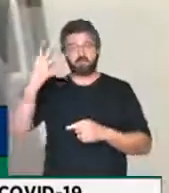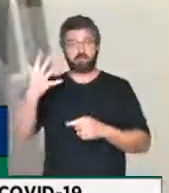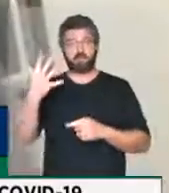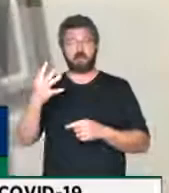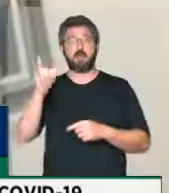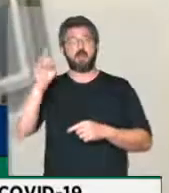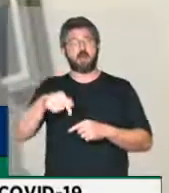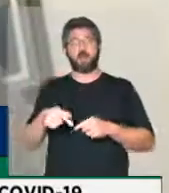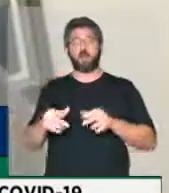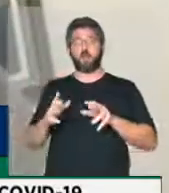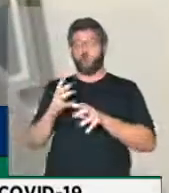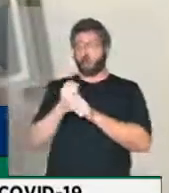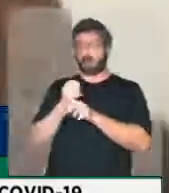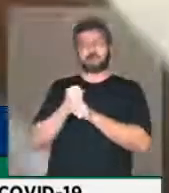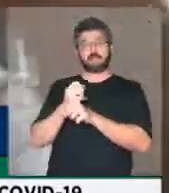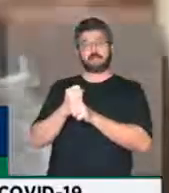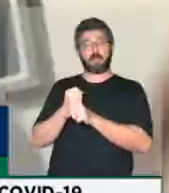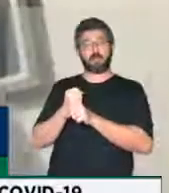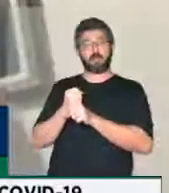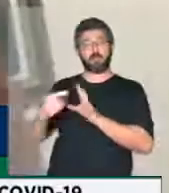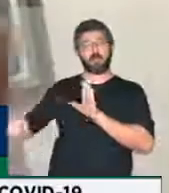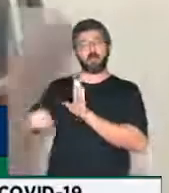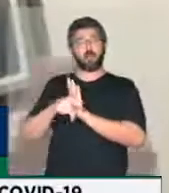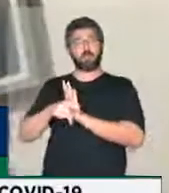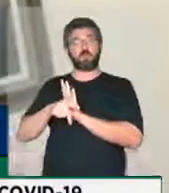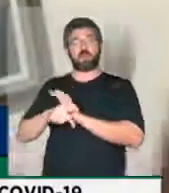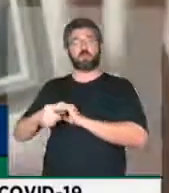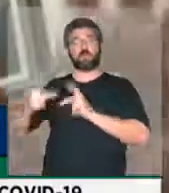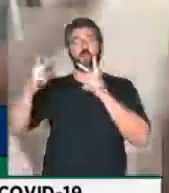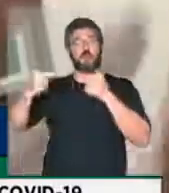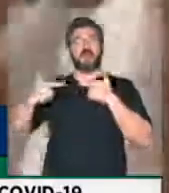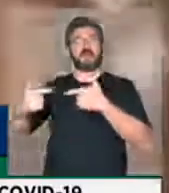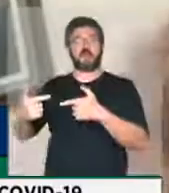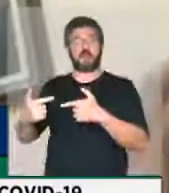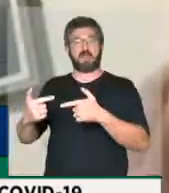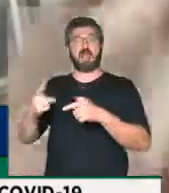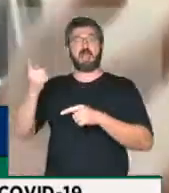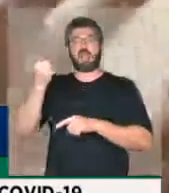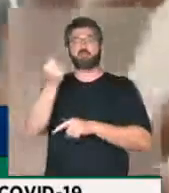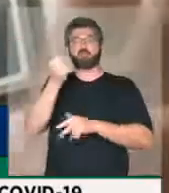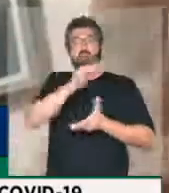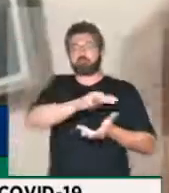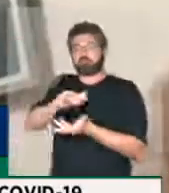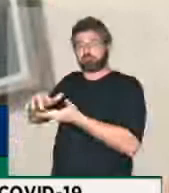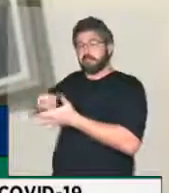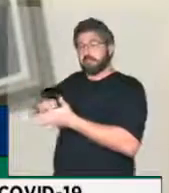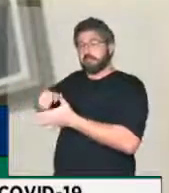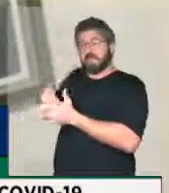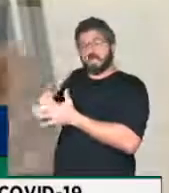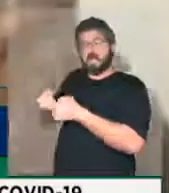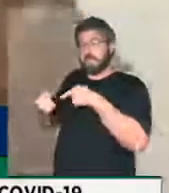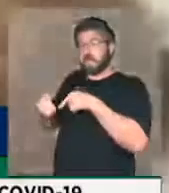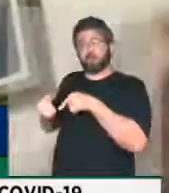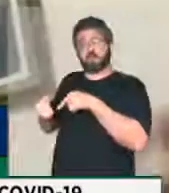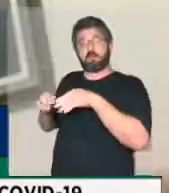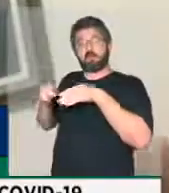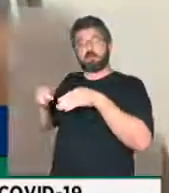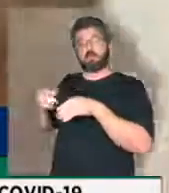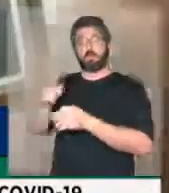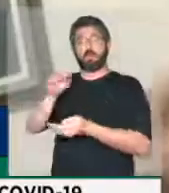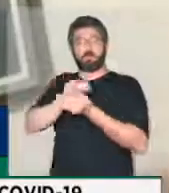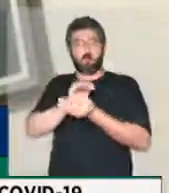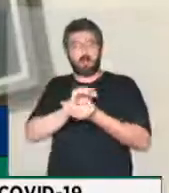apartado, chamado Orçamento de Guerra, que fica blindado. É como se fosse um cofre separado, onde nós vamos colocar o dinheiro da